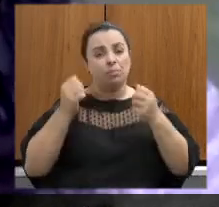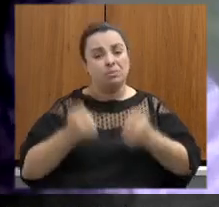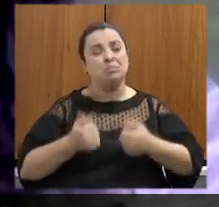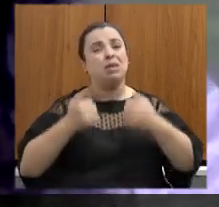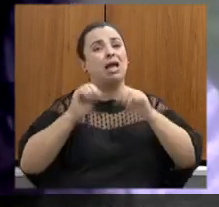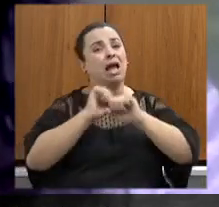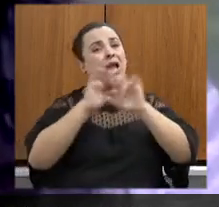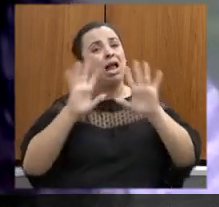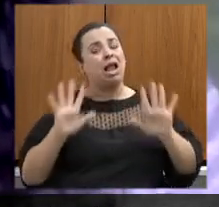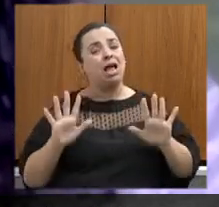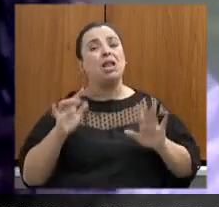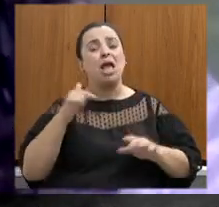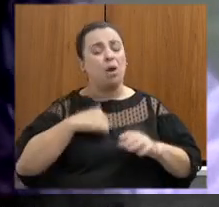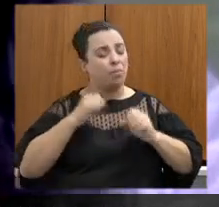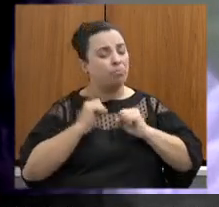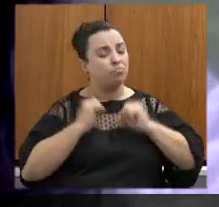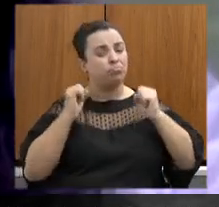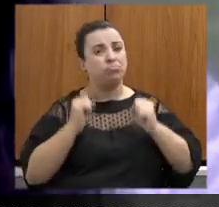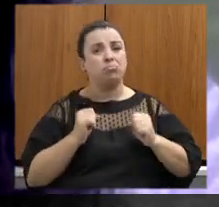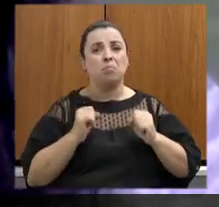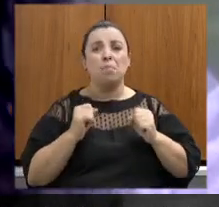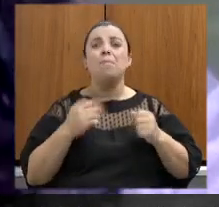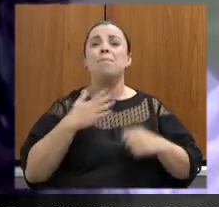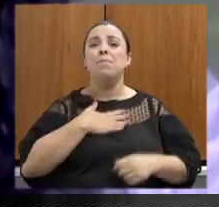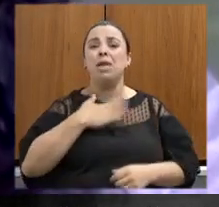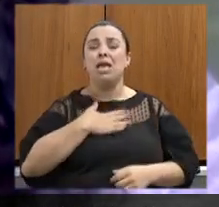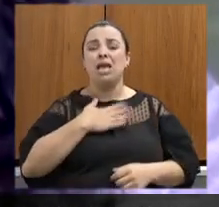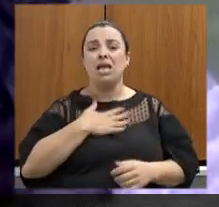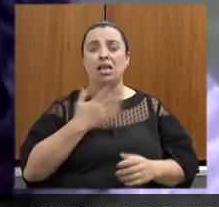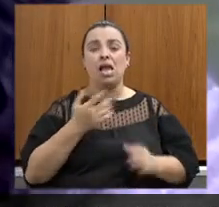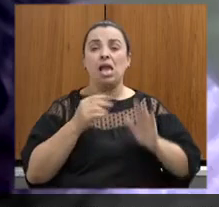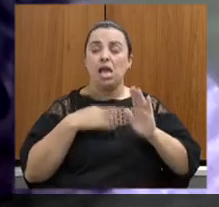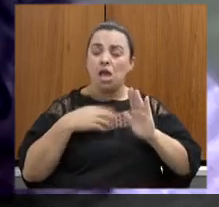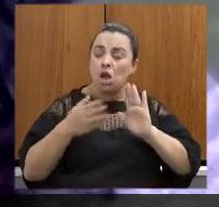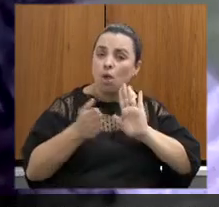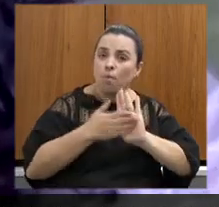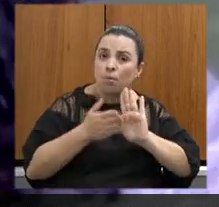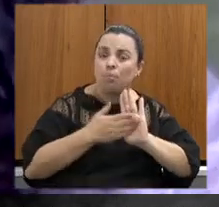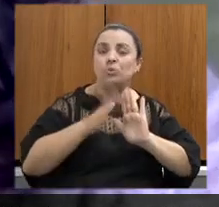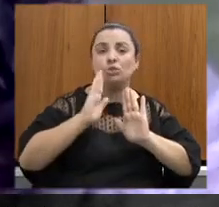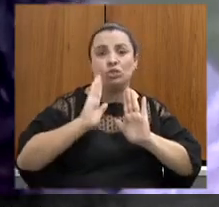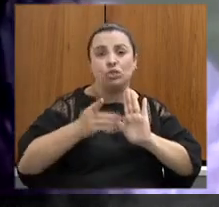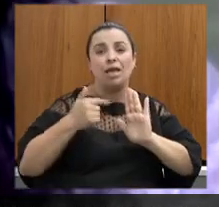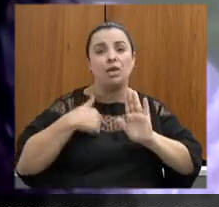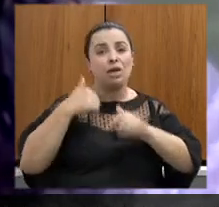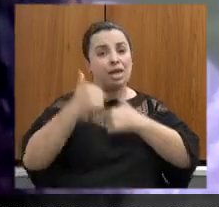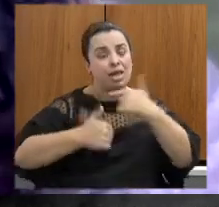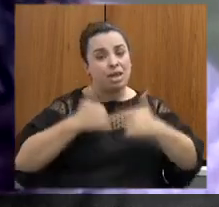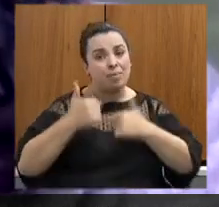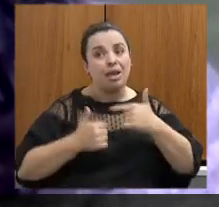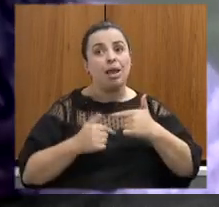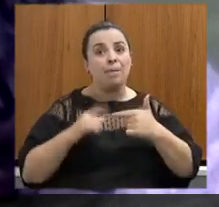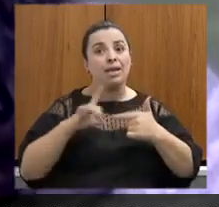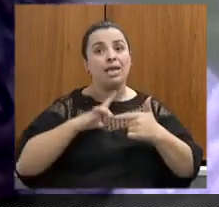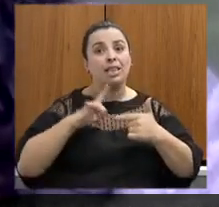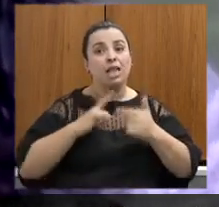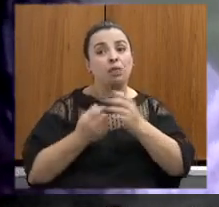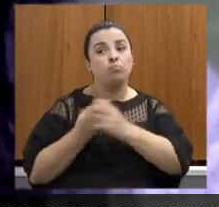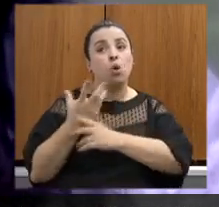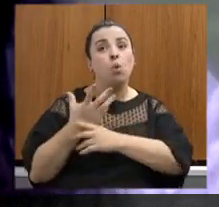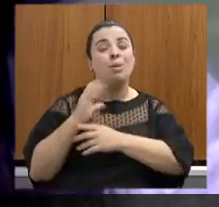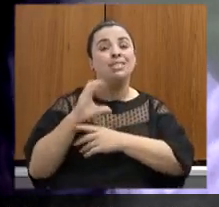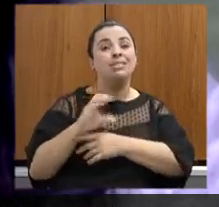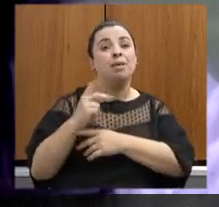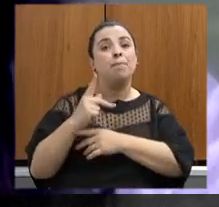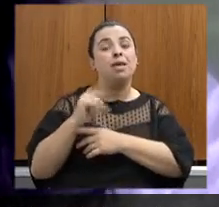que inclusive propus e ainda trabalho na perspectiva de conseguirmos instaurar uma CPI para verificarmos todas